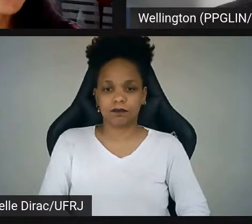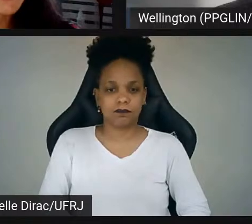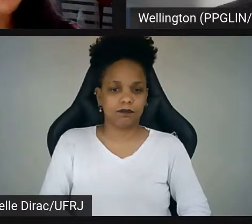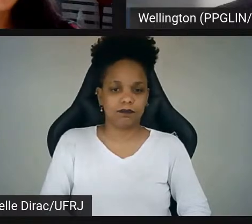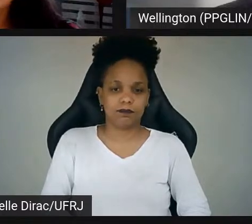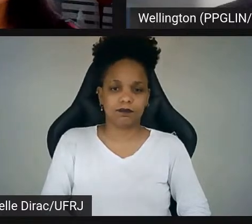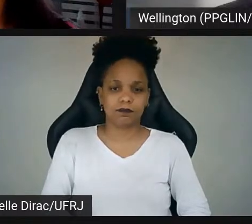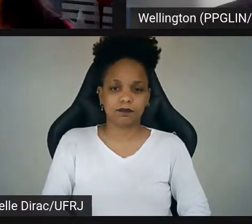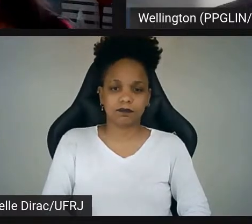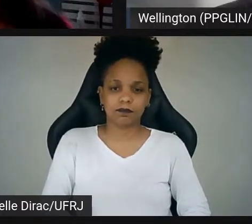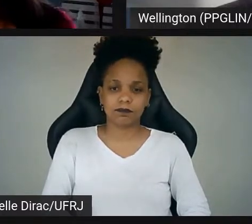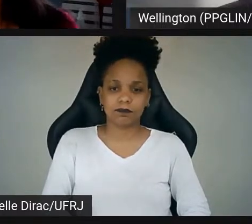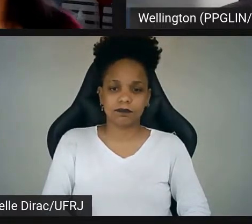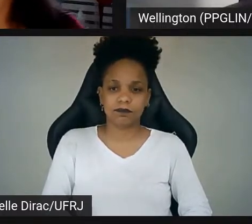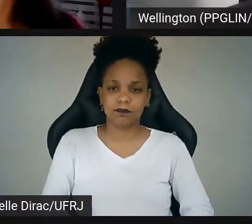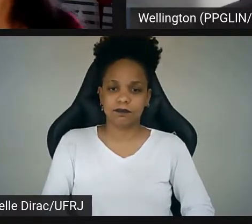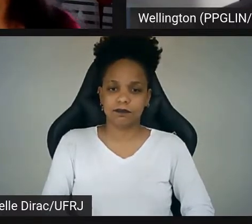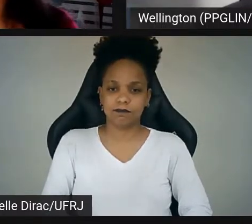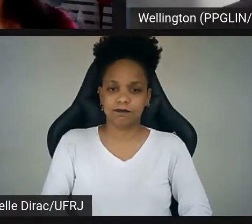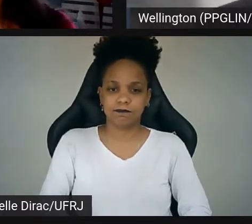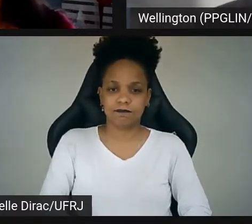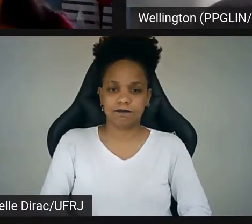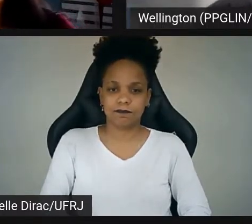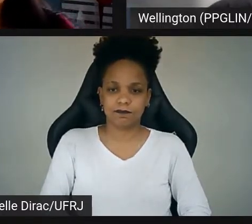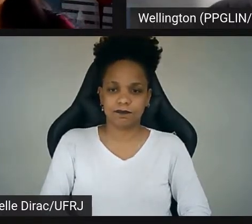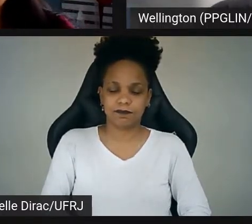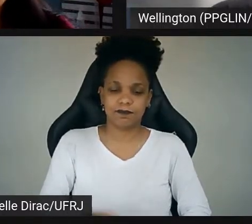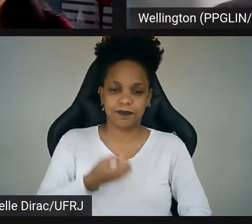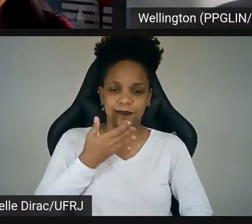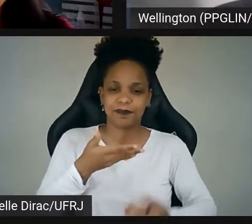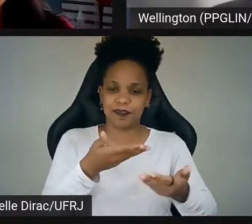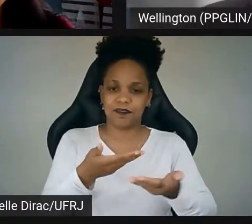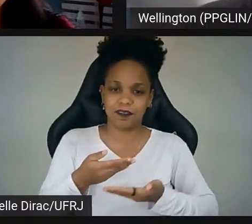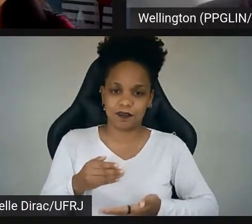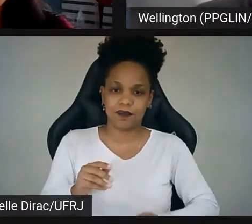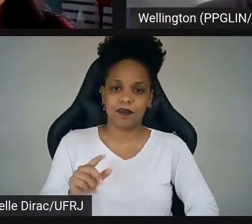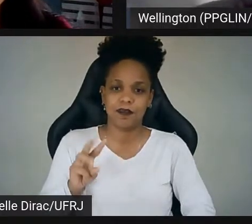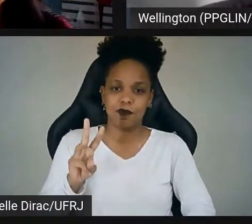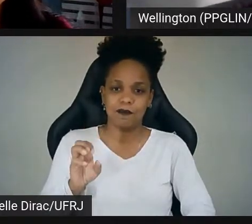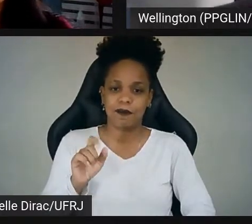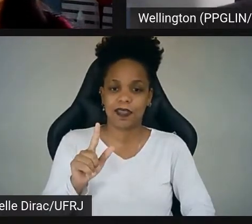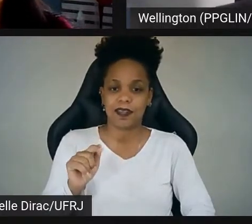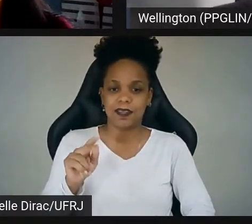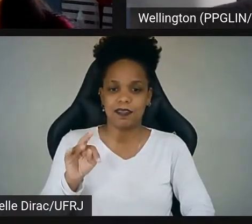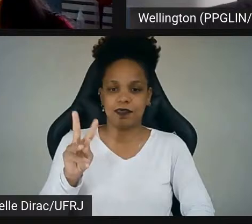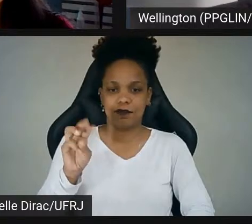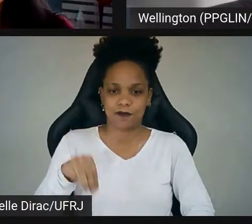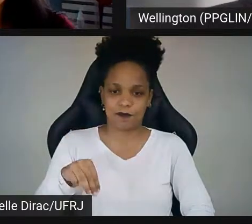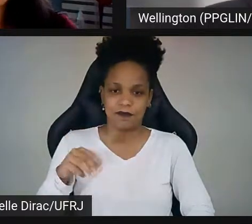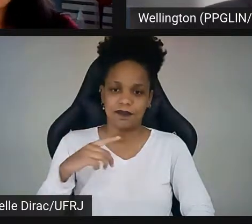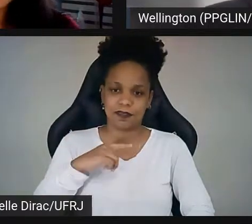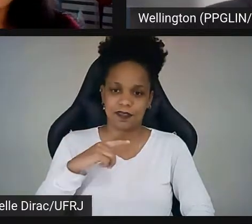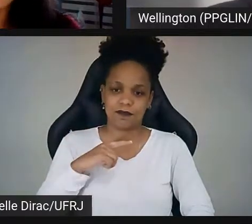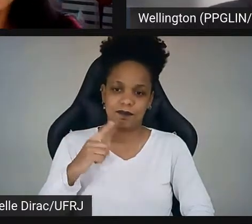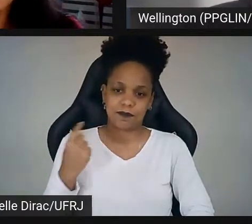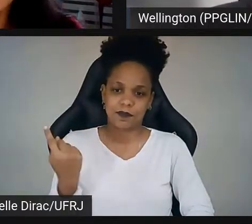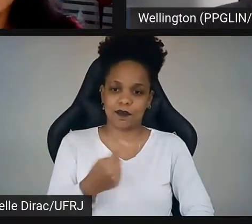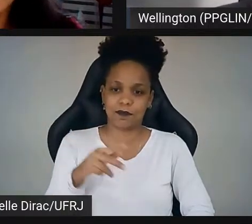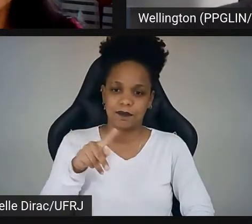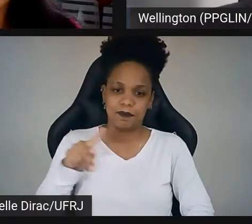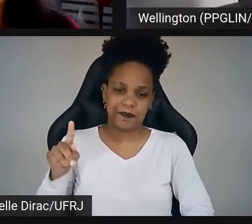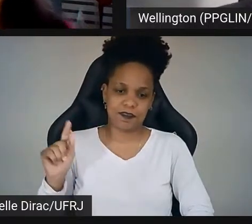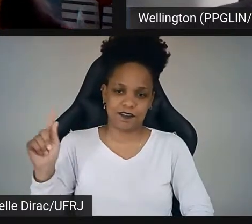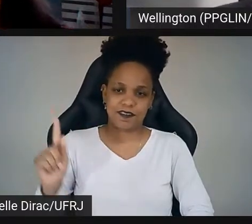a gente vai dar as boas-vindas ao Wellington, aluno do nosso PPG, que vai falar um pouquinho sobre a comissão de eventos. Olá,